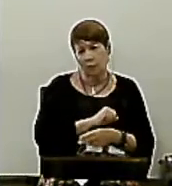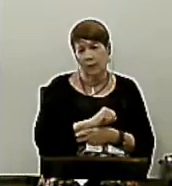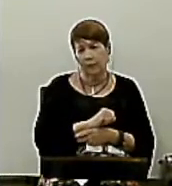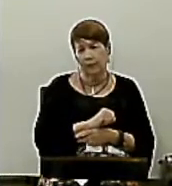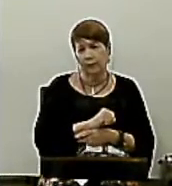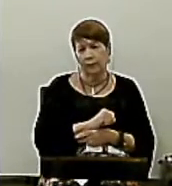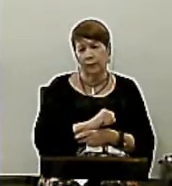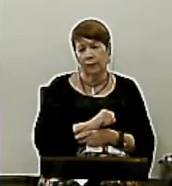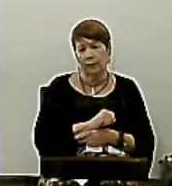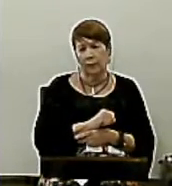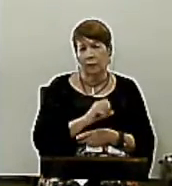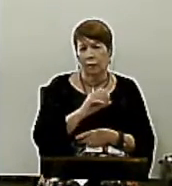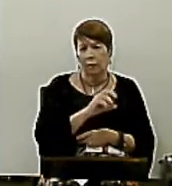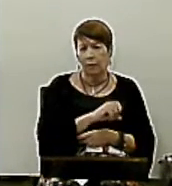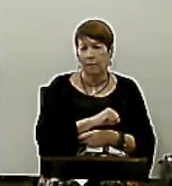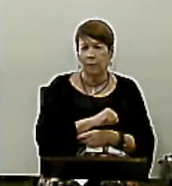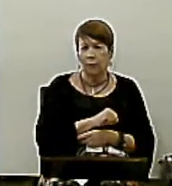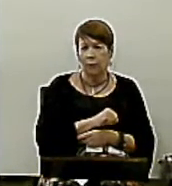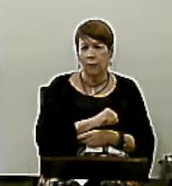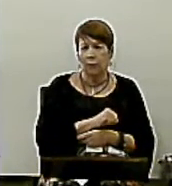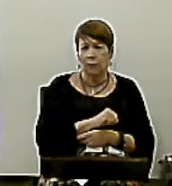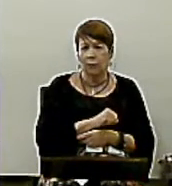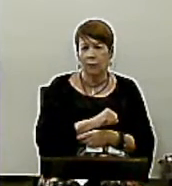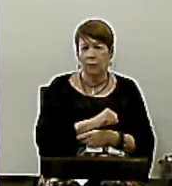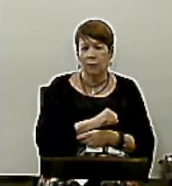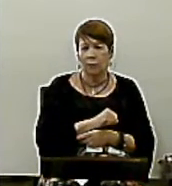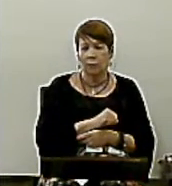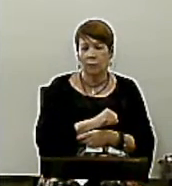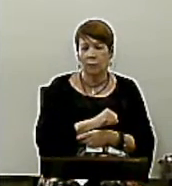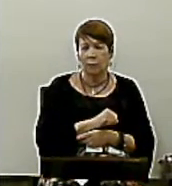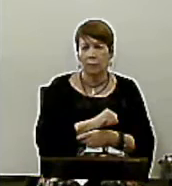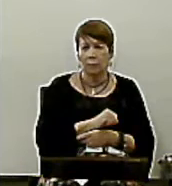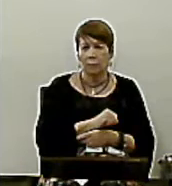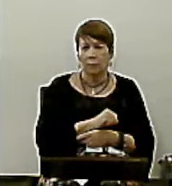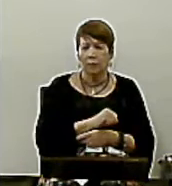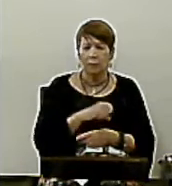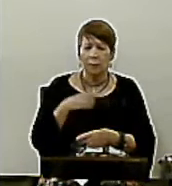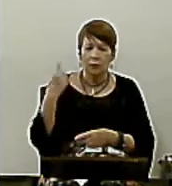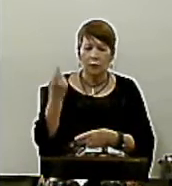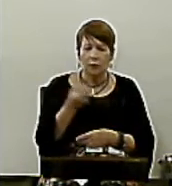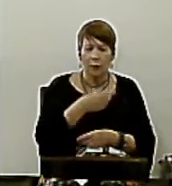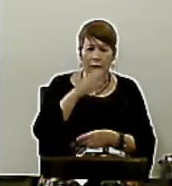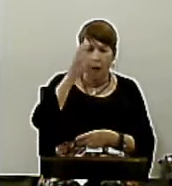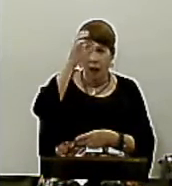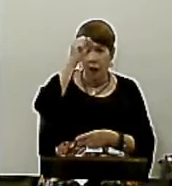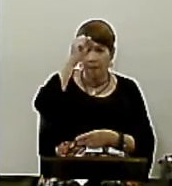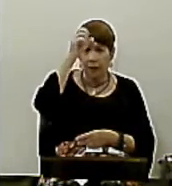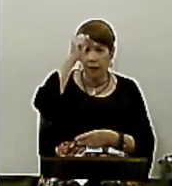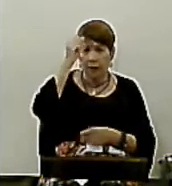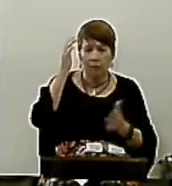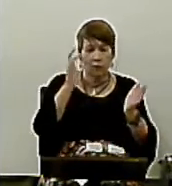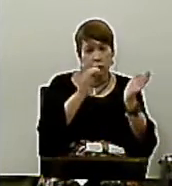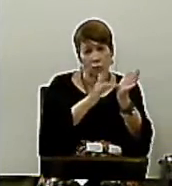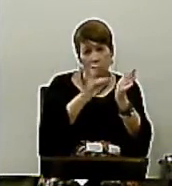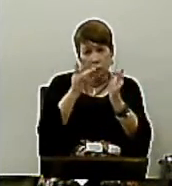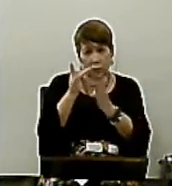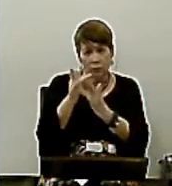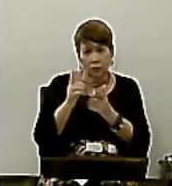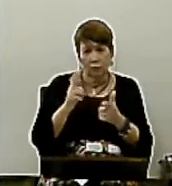O amor Que nós não inventamos O amor Que nós aprendemos Com aquele Que nos amou Primeiro